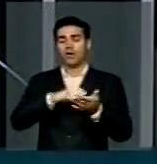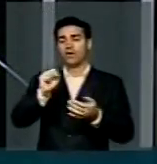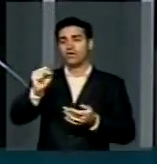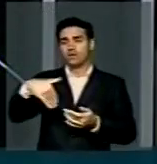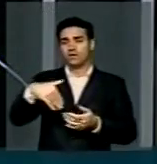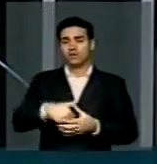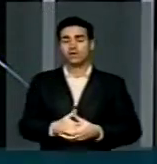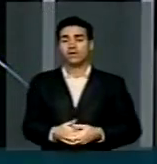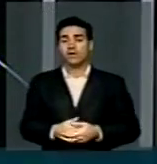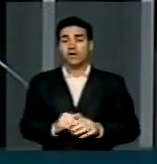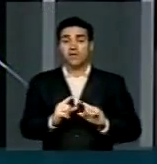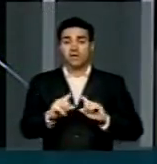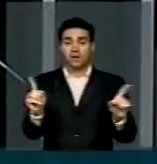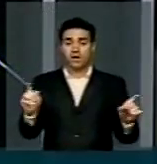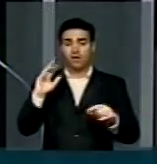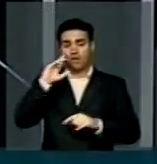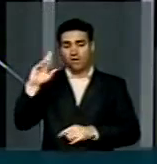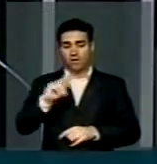mas quero, senhor presidente,